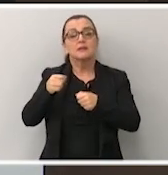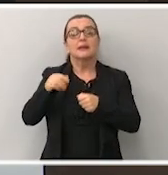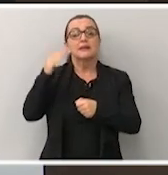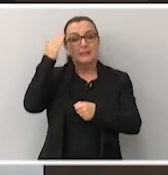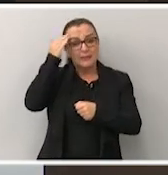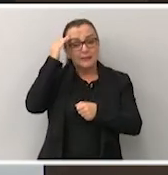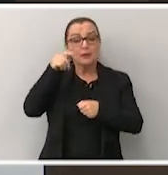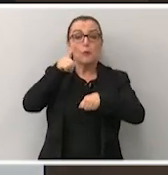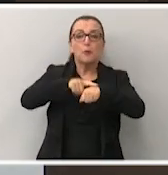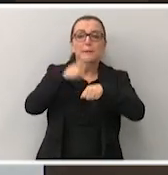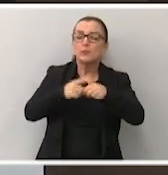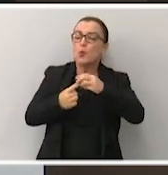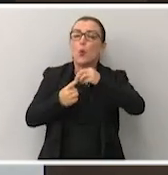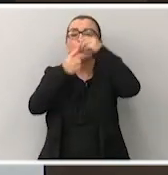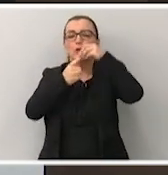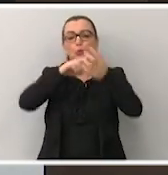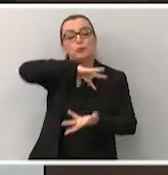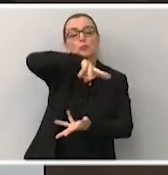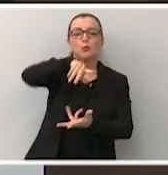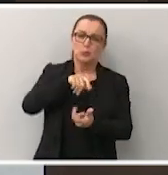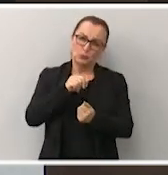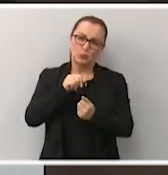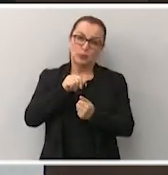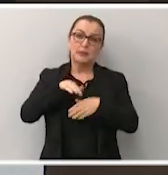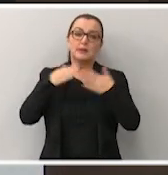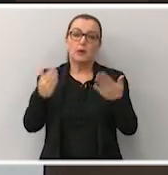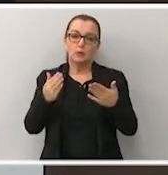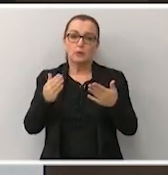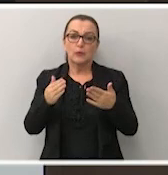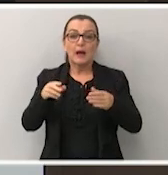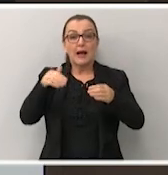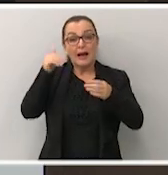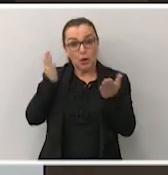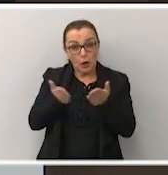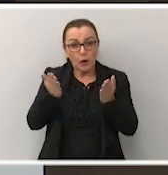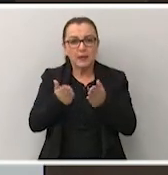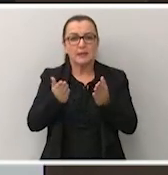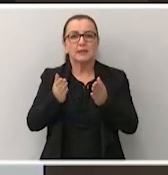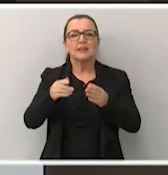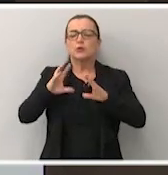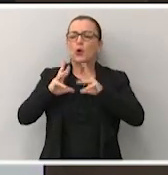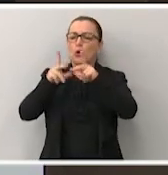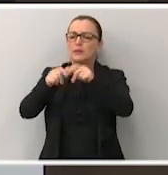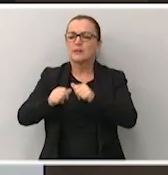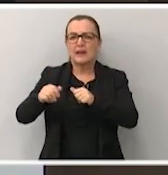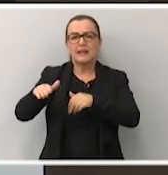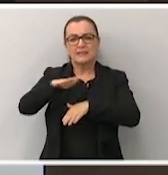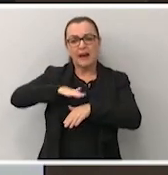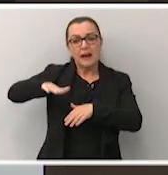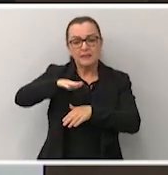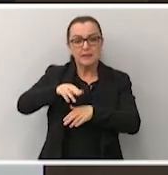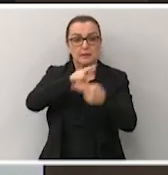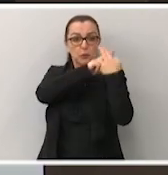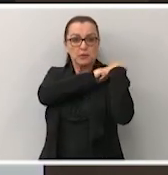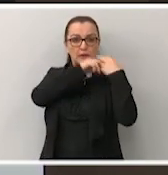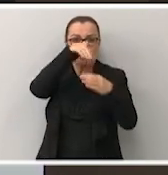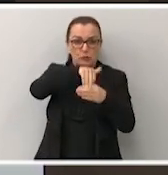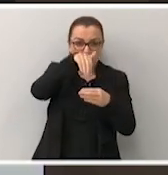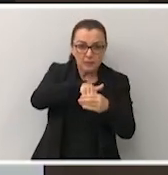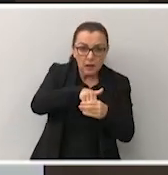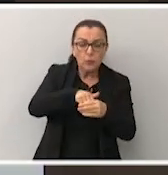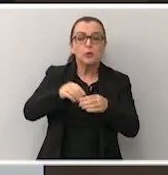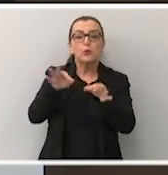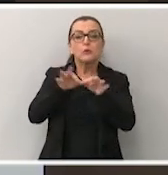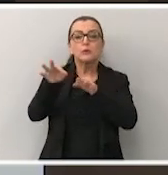único na história da humanidade. Então, o Tribunal Superior Eleitoral, o Tribunal Regional Eleitoral, reunir uma equipe médica